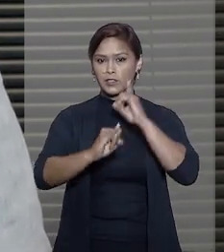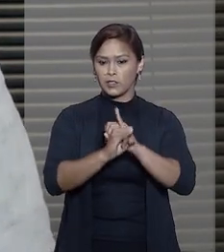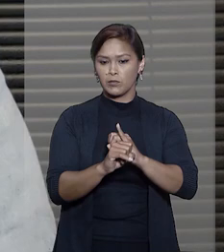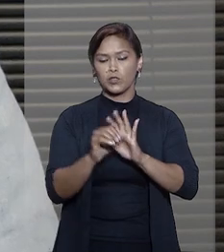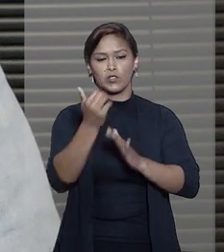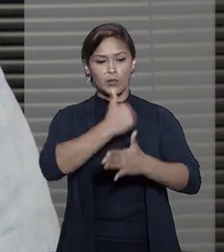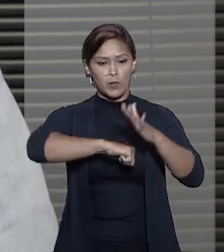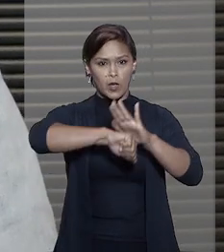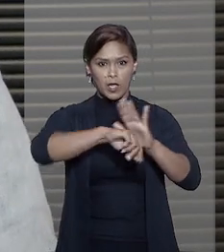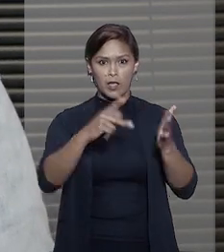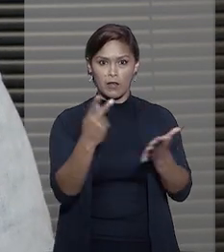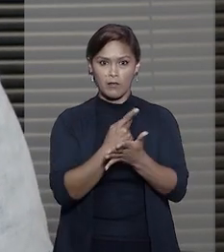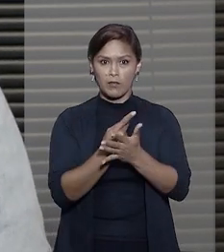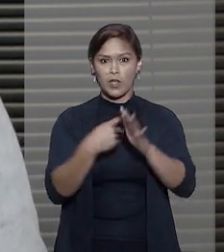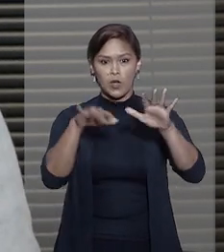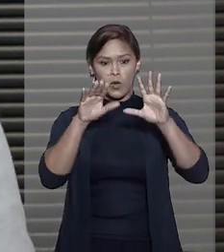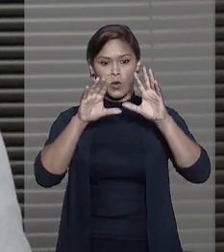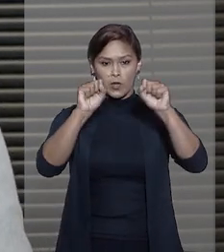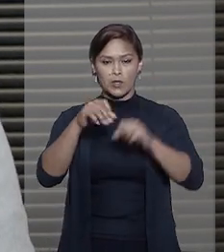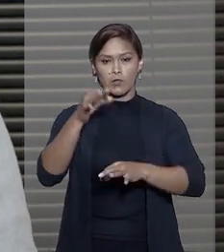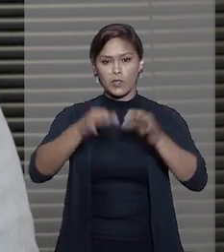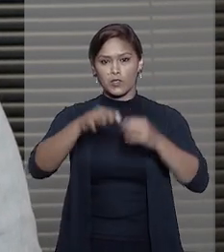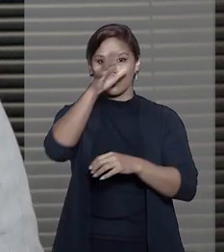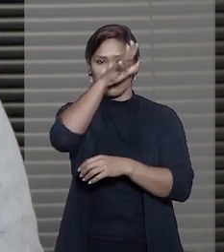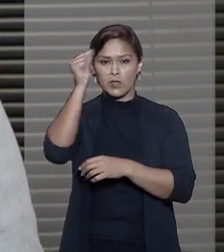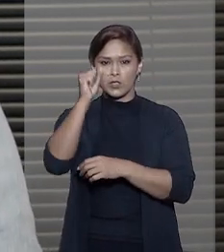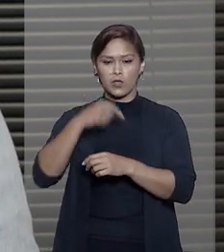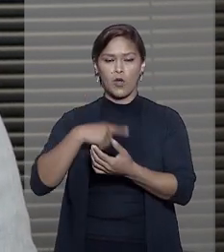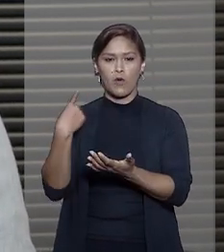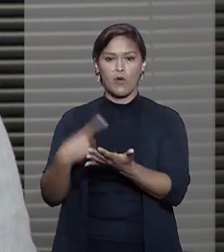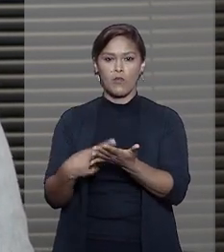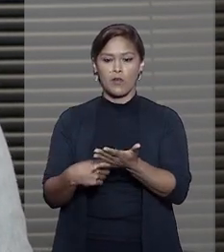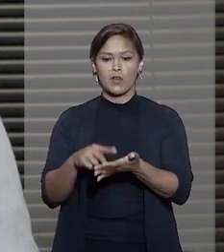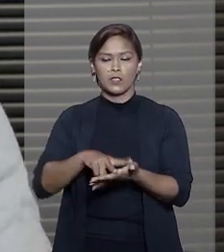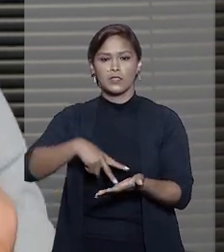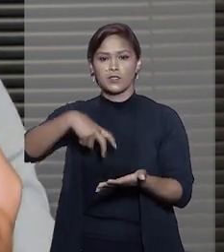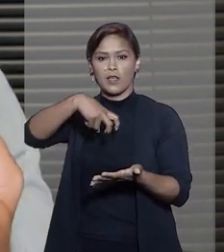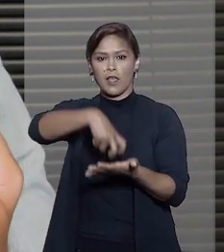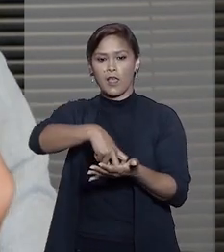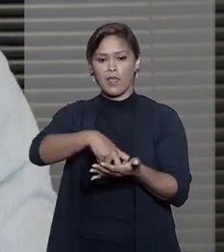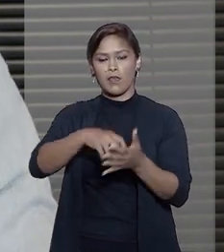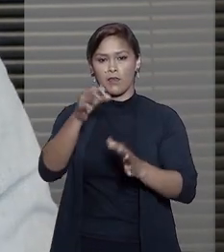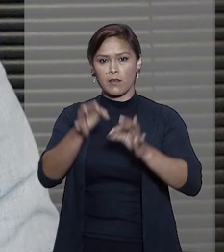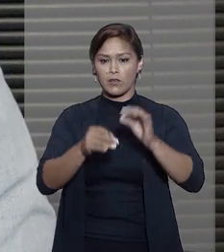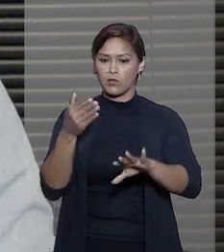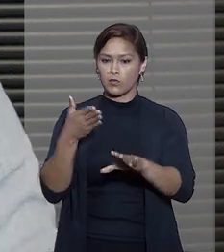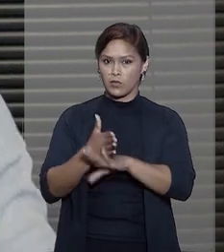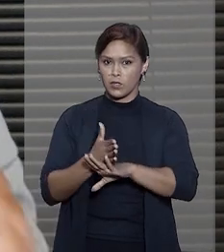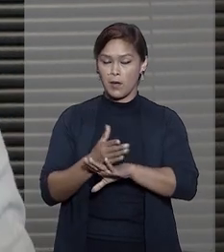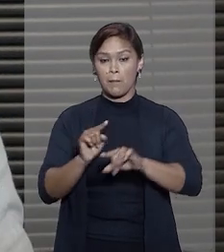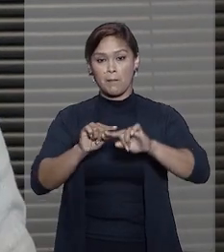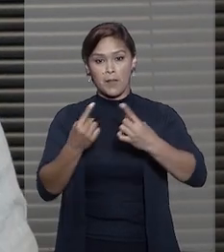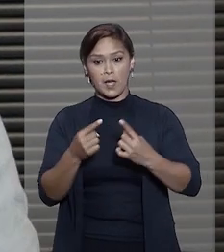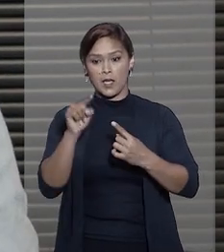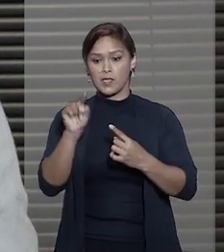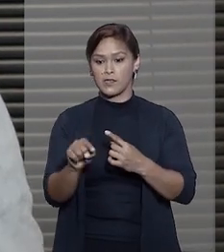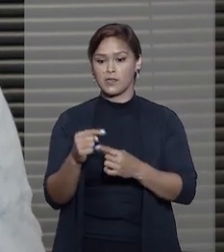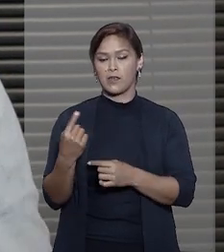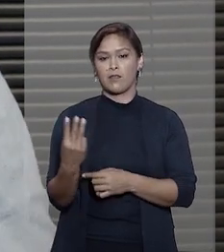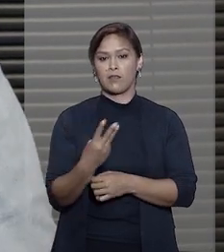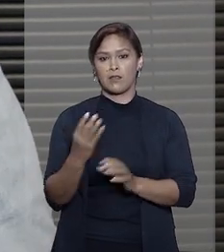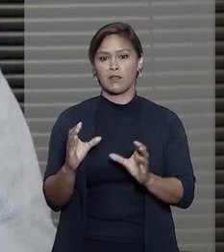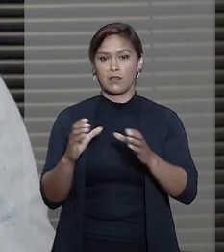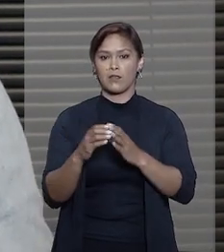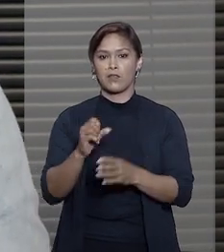os supostos crimes. O Tribunal de Justiça de Mato Grosso confirmou sentença que julgou o pedido procedente. No entanto, a